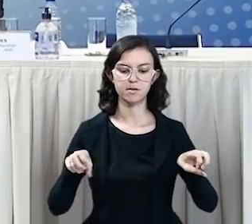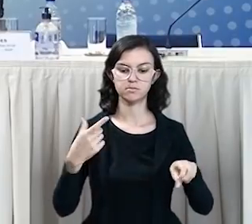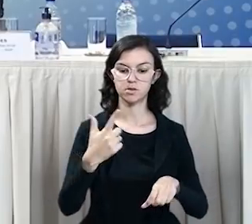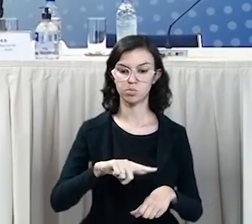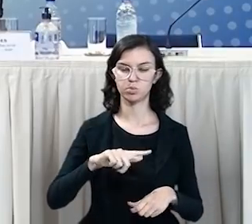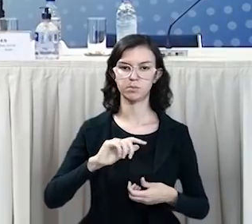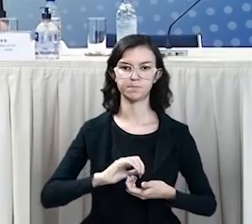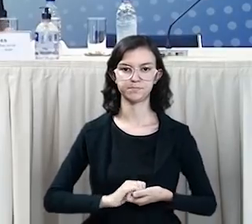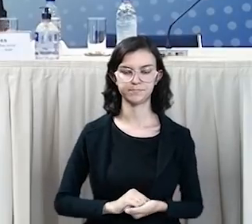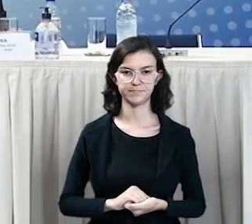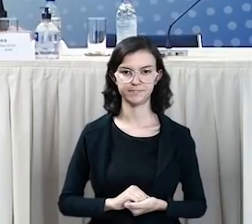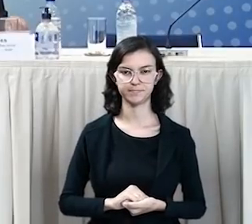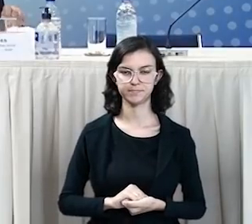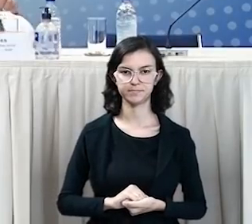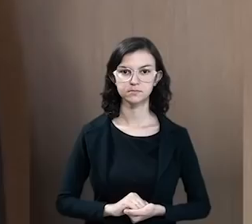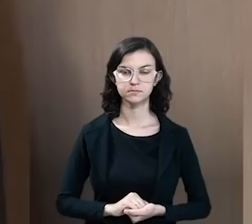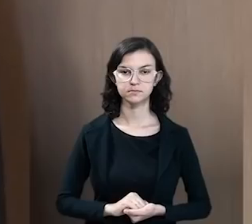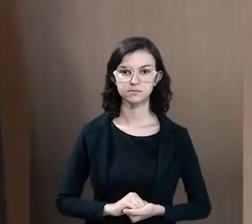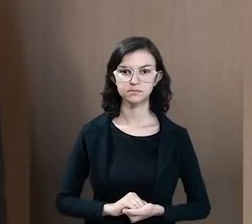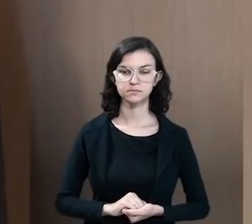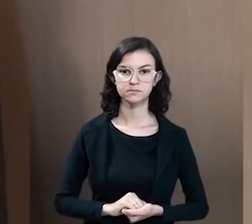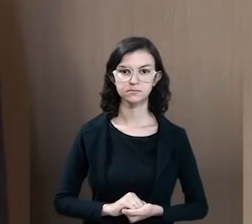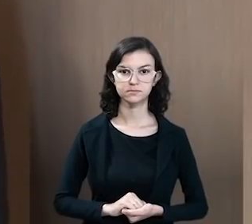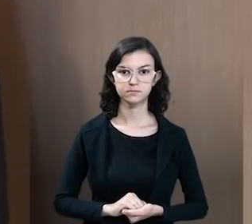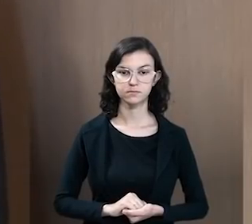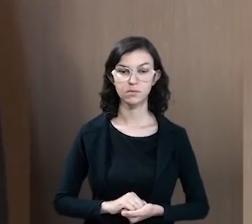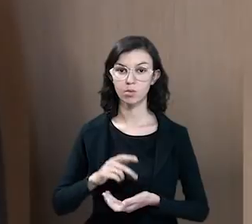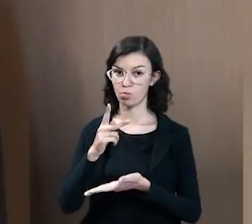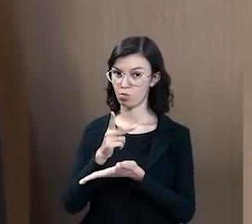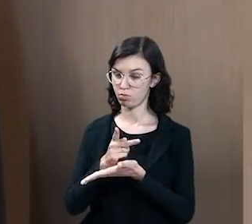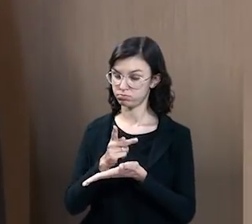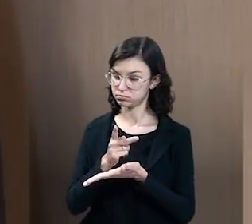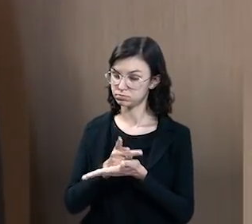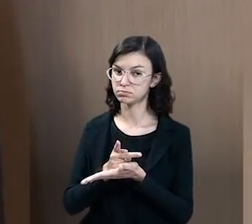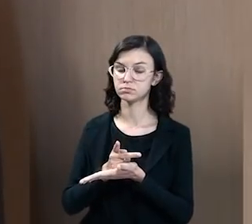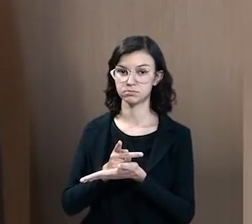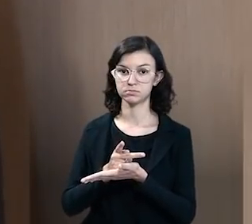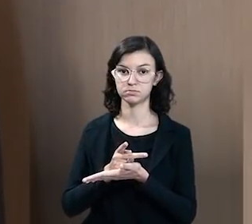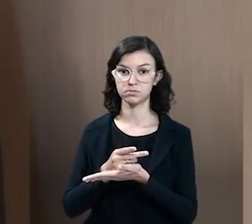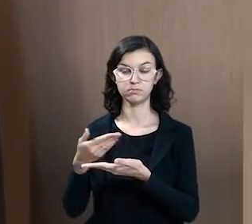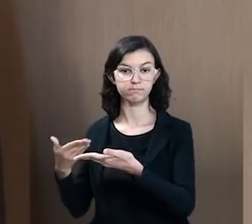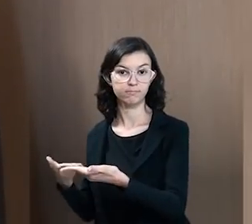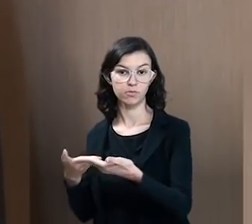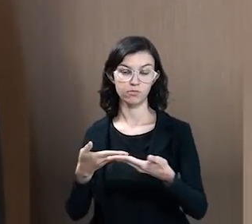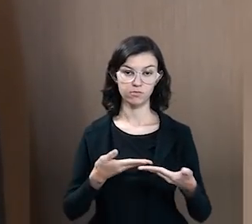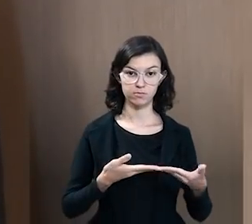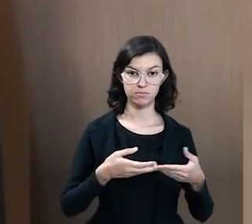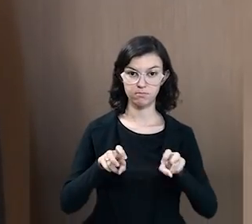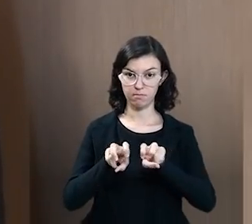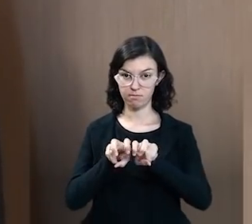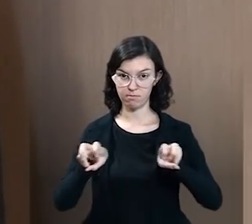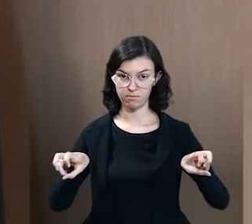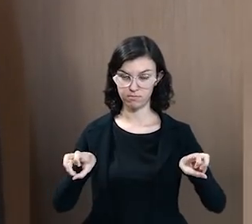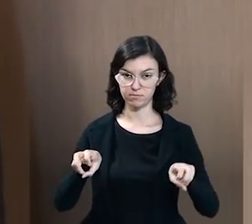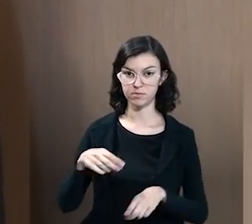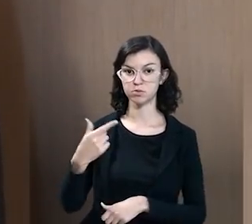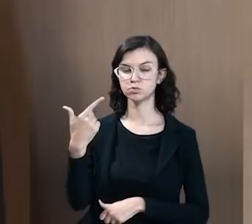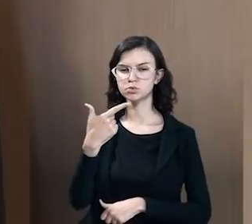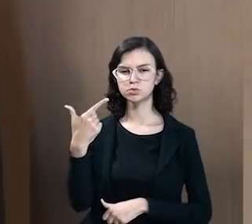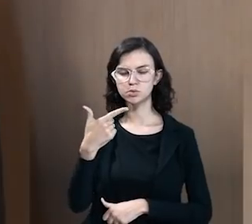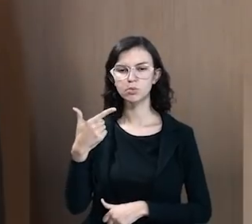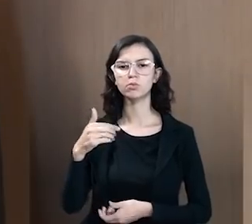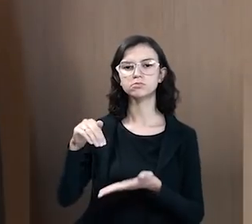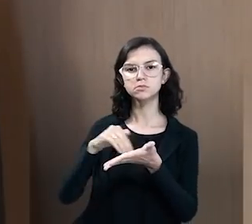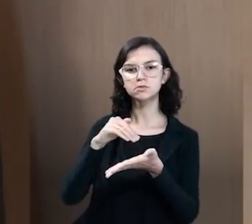trabalhos com a próxima mesa. Dando continuidade, convidamos a compor à mesa o subsecretário